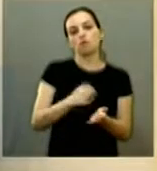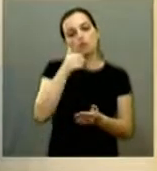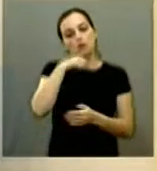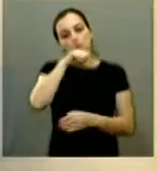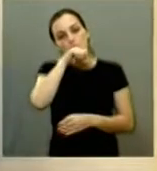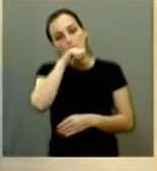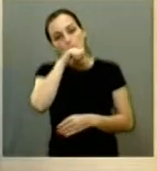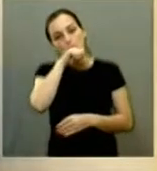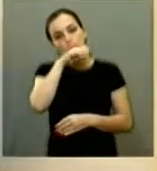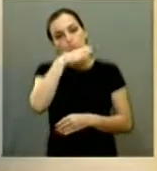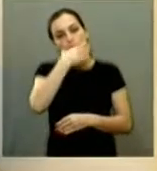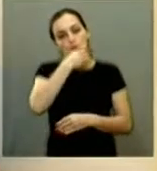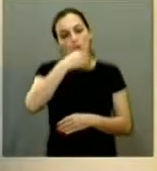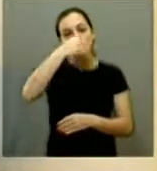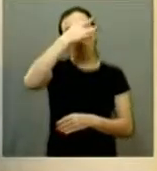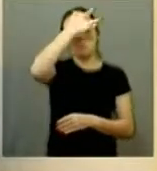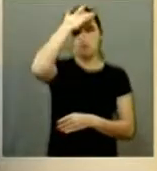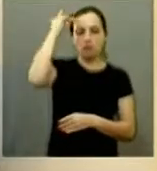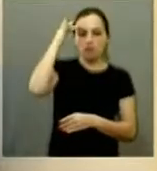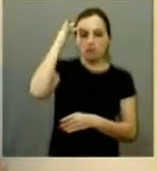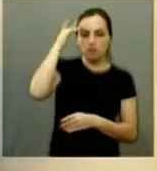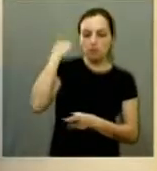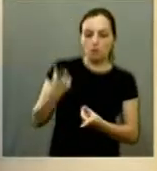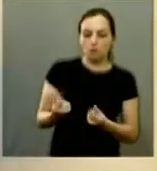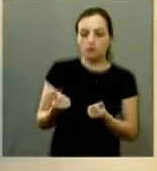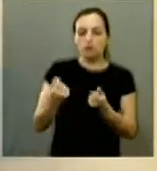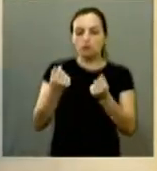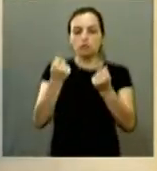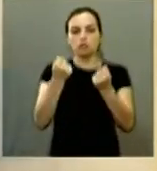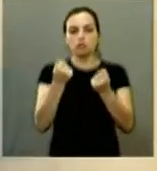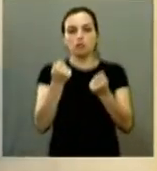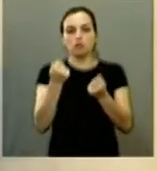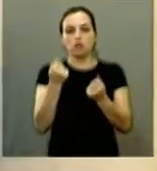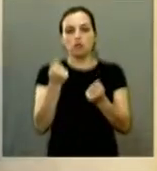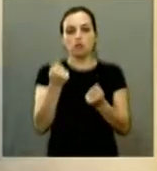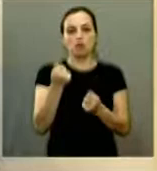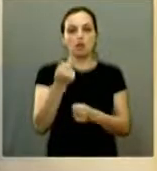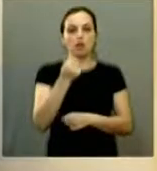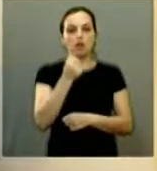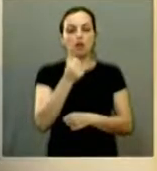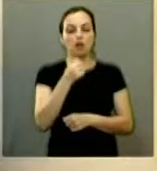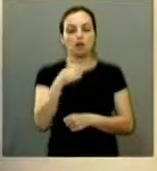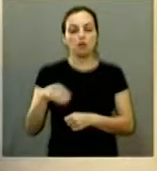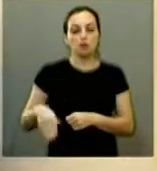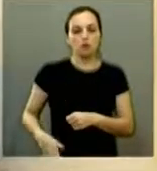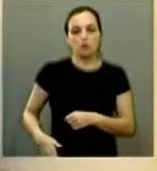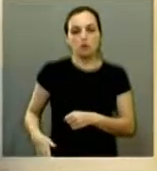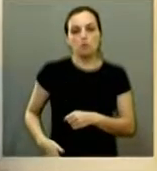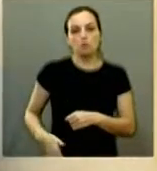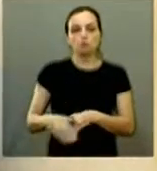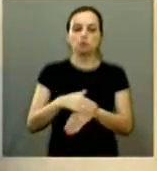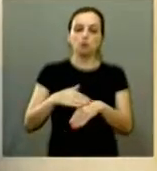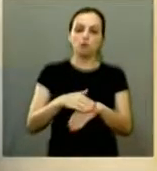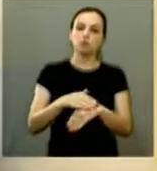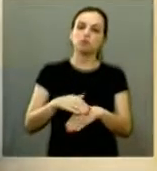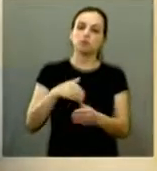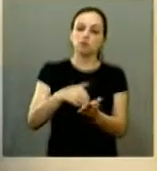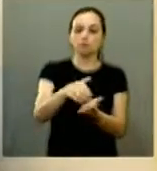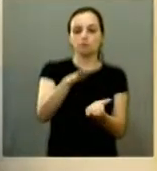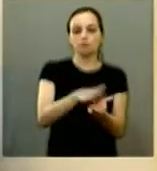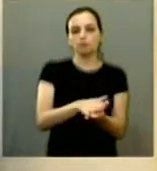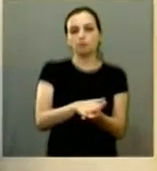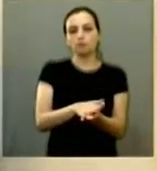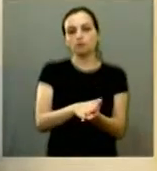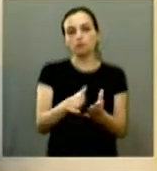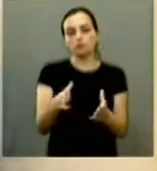e efetivamente vai doer no bolso conversando com o Ilha com o presidente com o Donizete essa multa fica na dívida